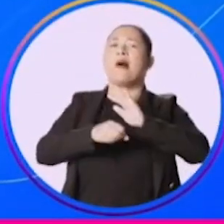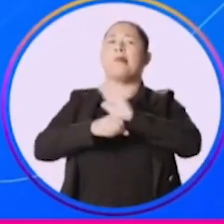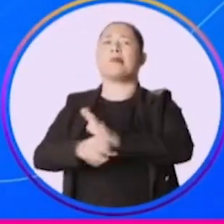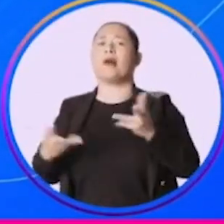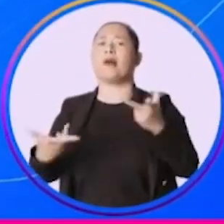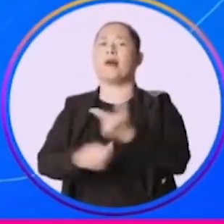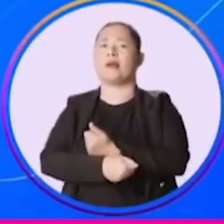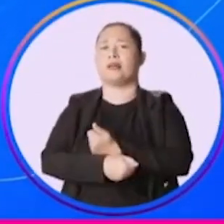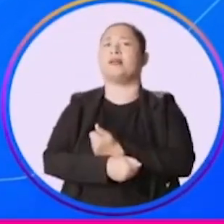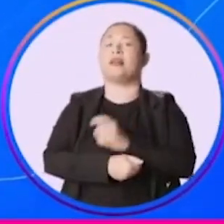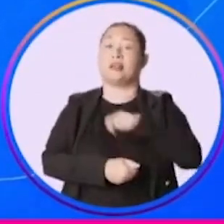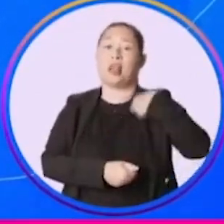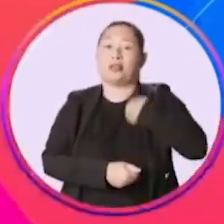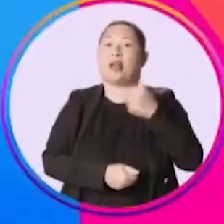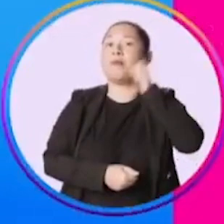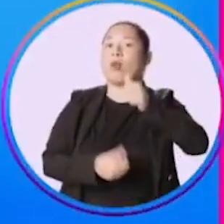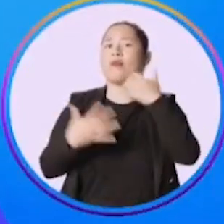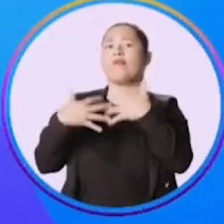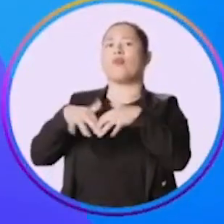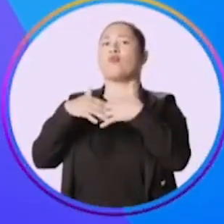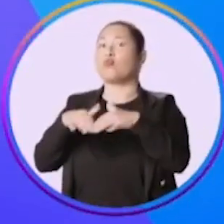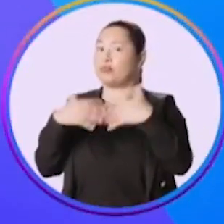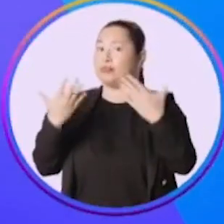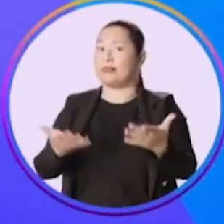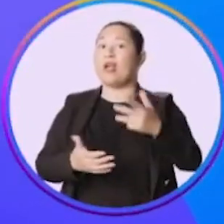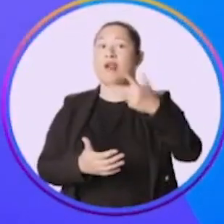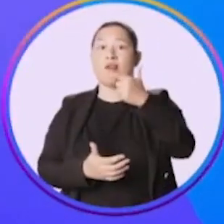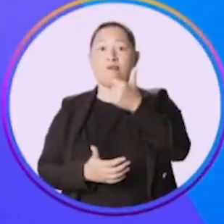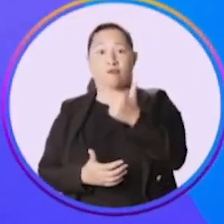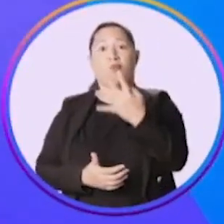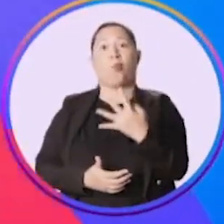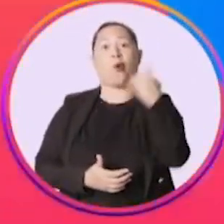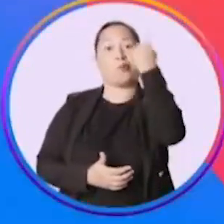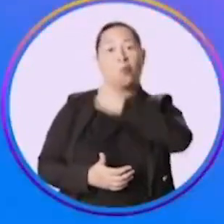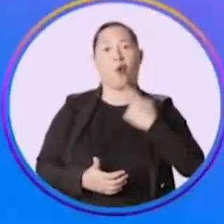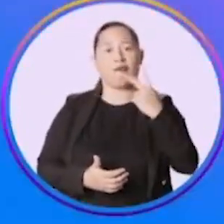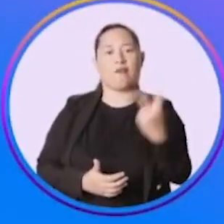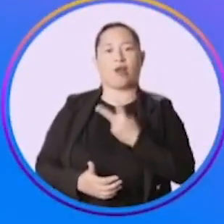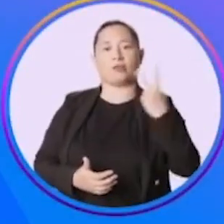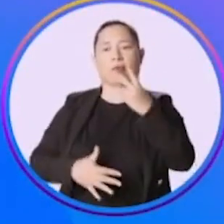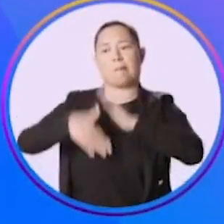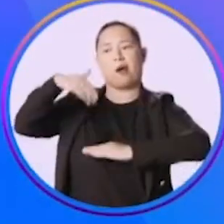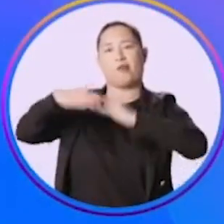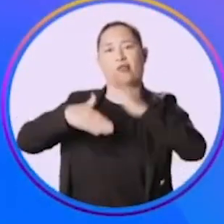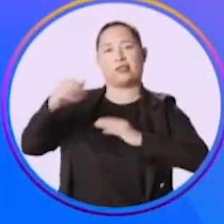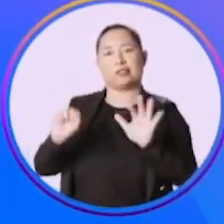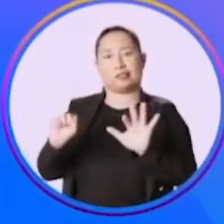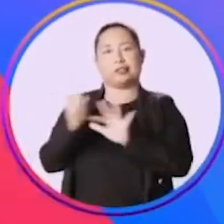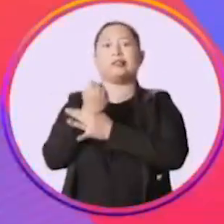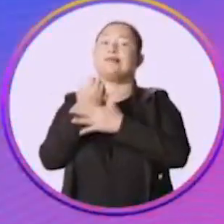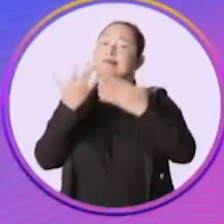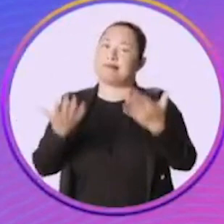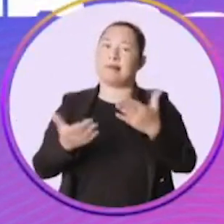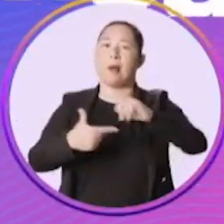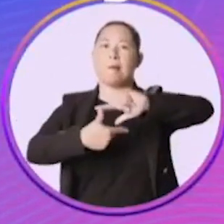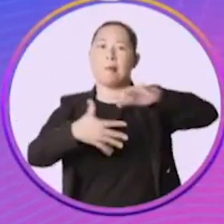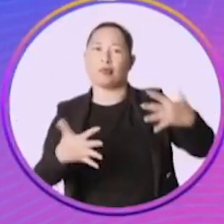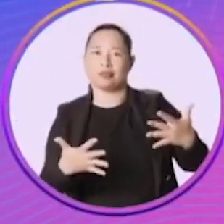qualificada. Delegacias da mulher funcionando 24 horas. Valorizar os profissionais da segurança.